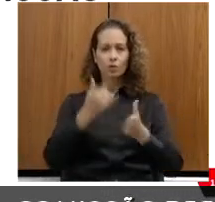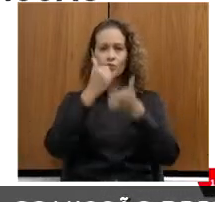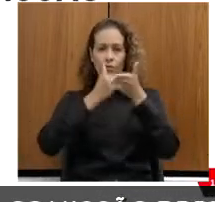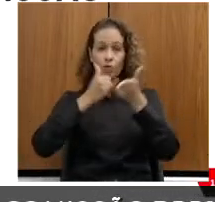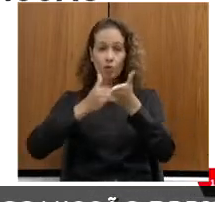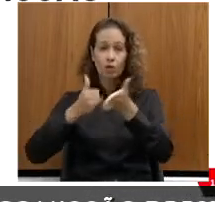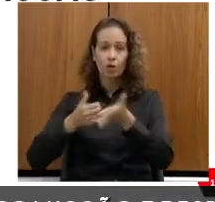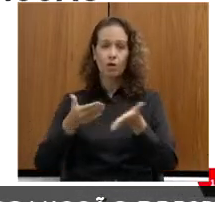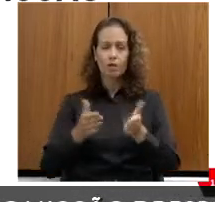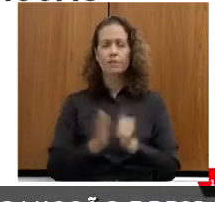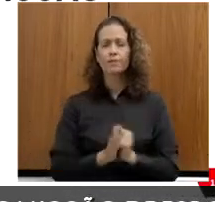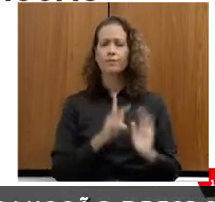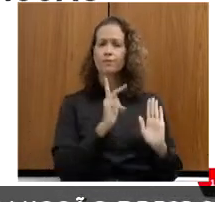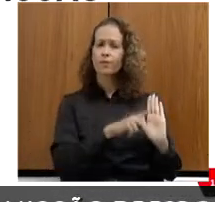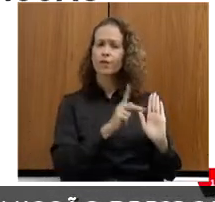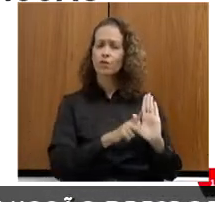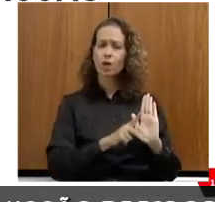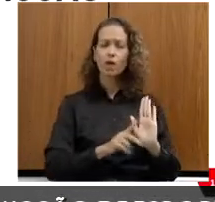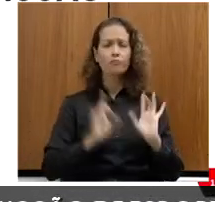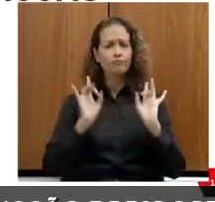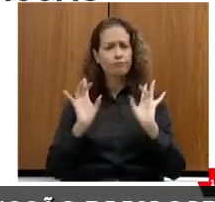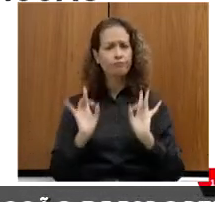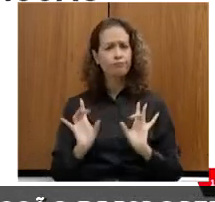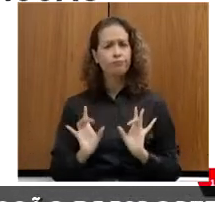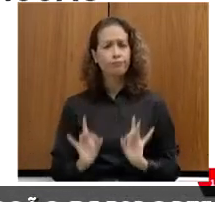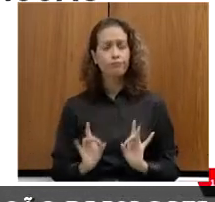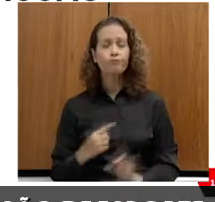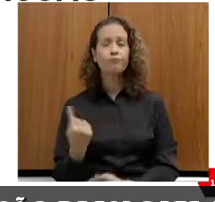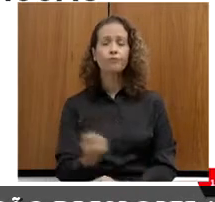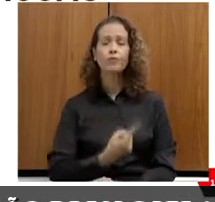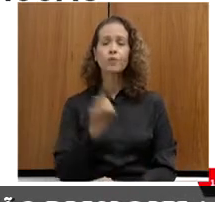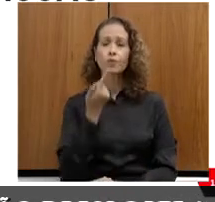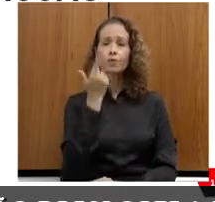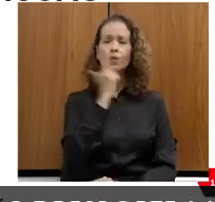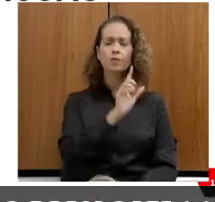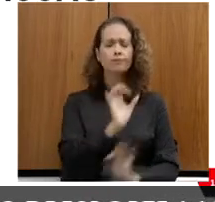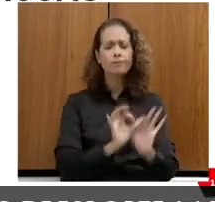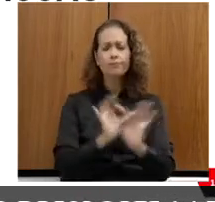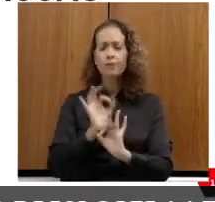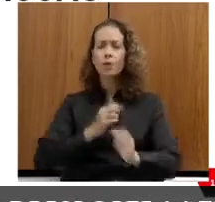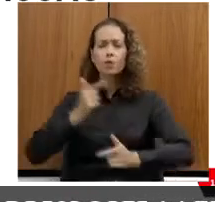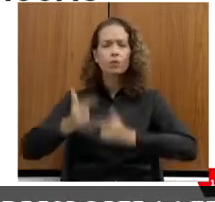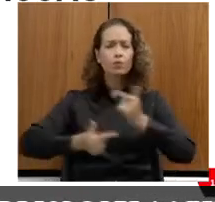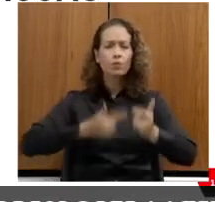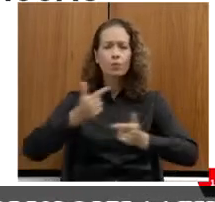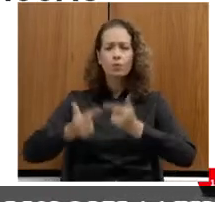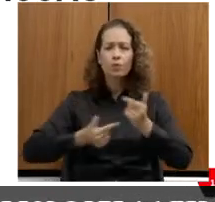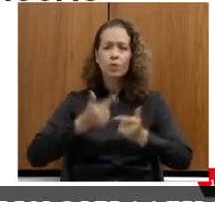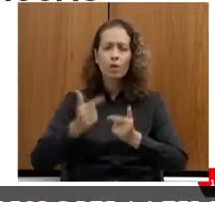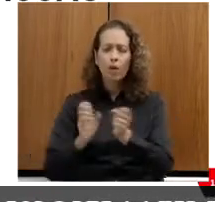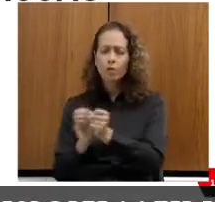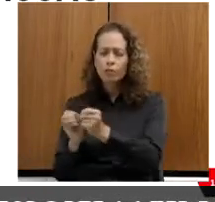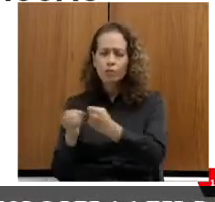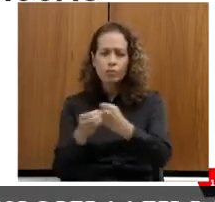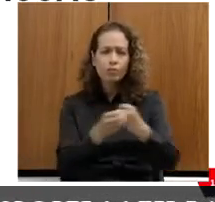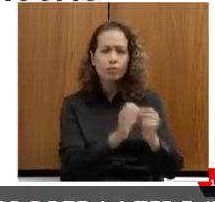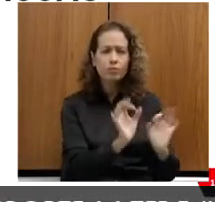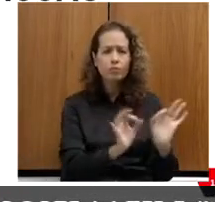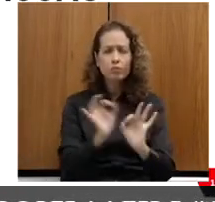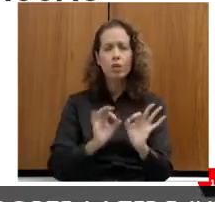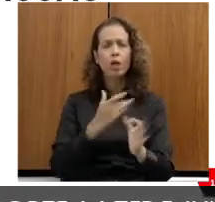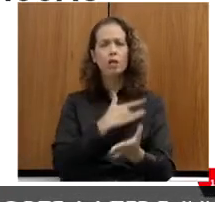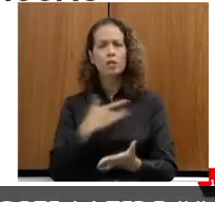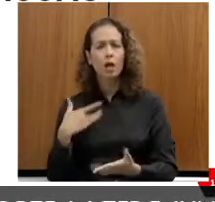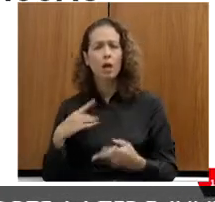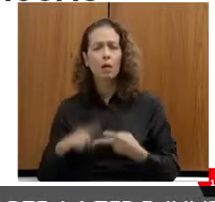plano inédito que a gente consegue formatar todo um trabalho intersetorial do Estado, entre saúde,